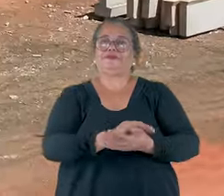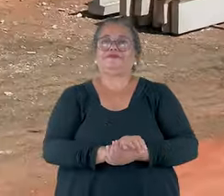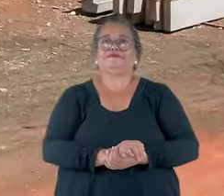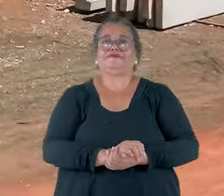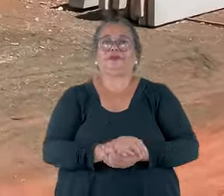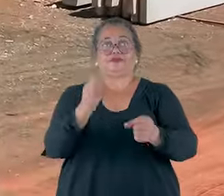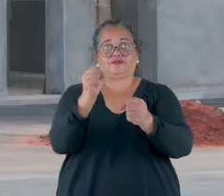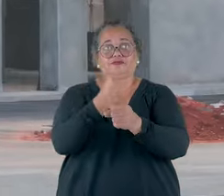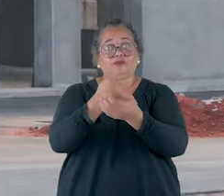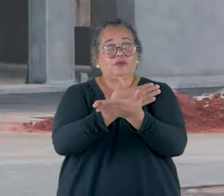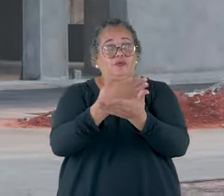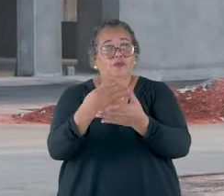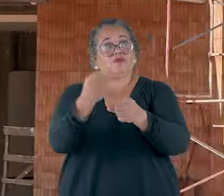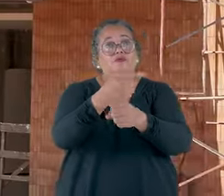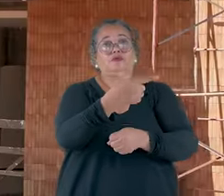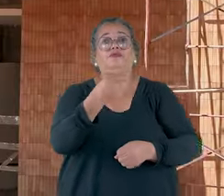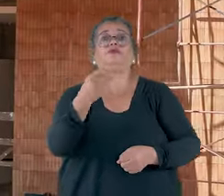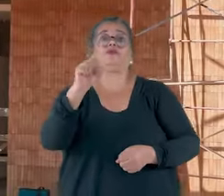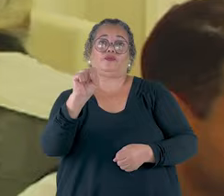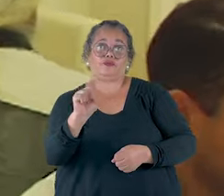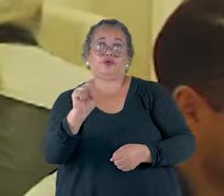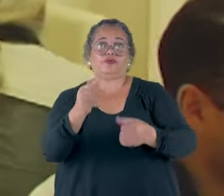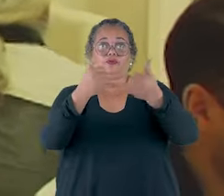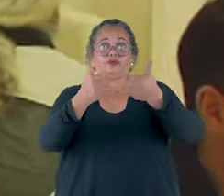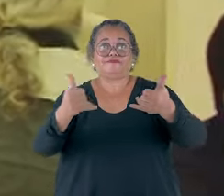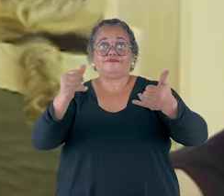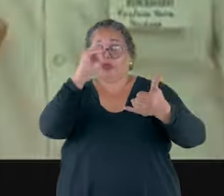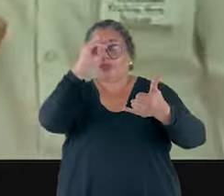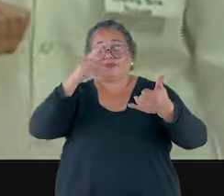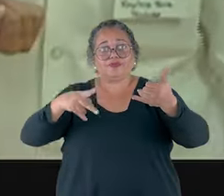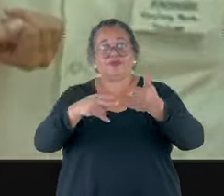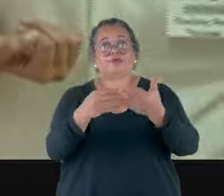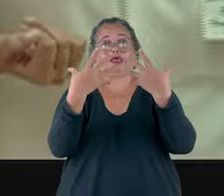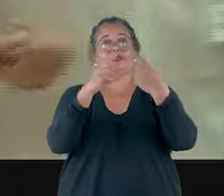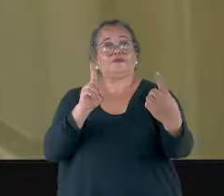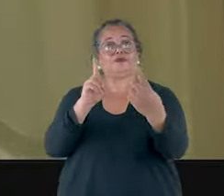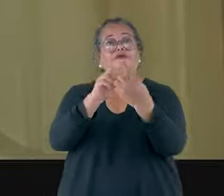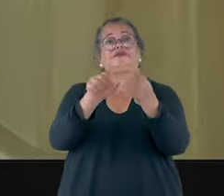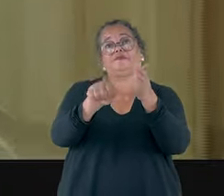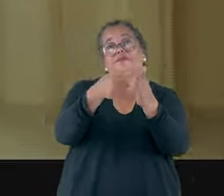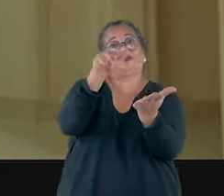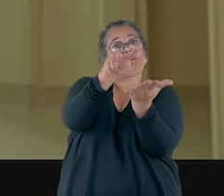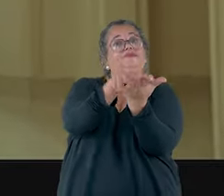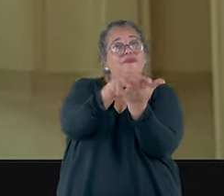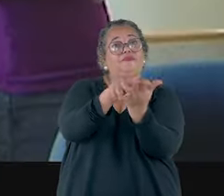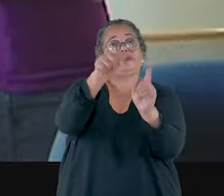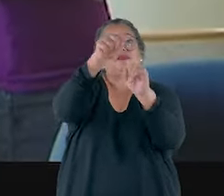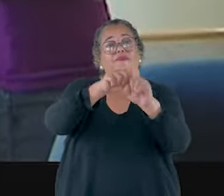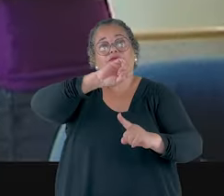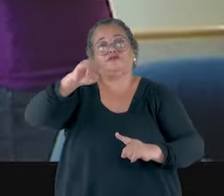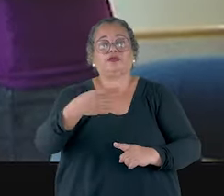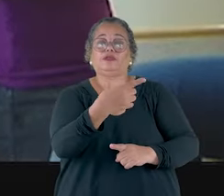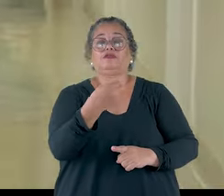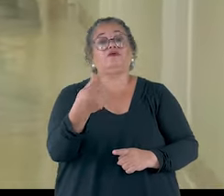As obras foram iniciadas em 2008 e o hospital foi inaugurado e recebeu os primeiros pacientes em janeiro